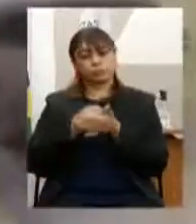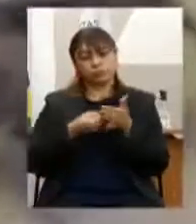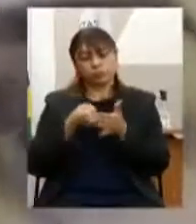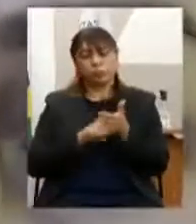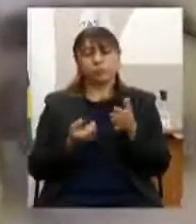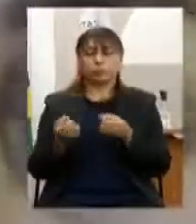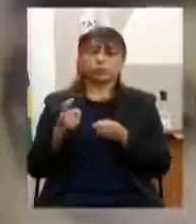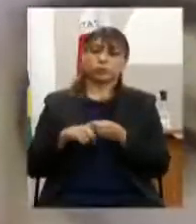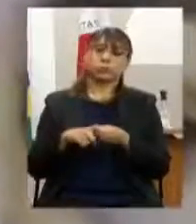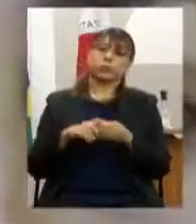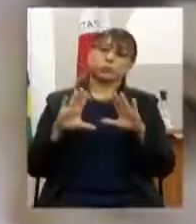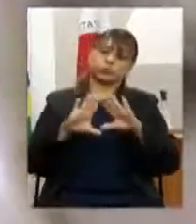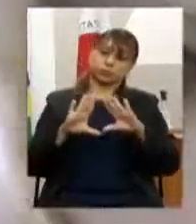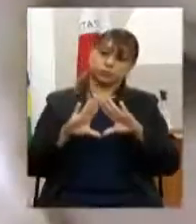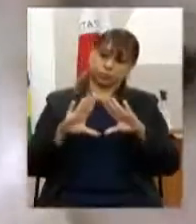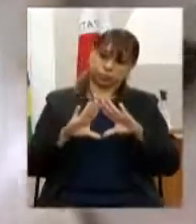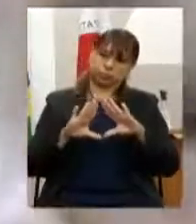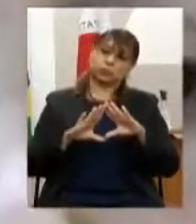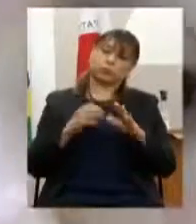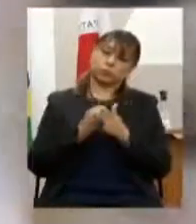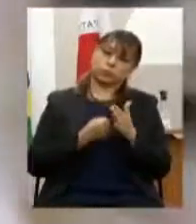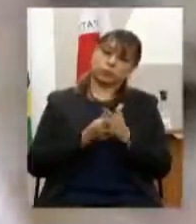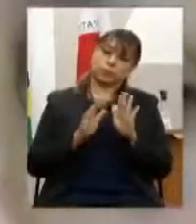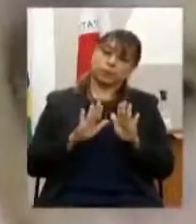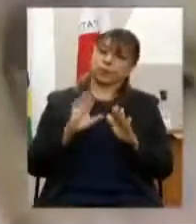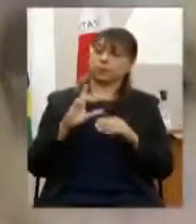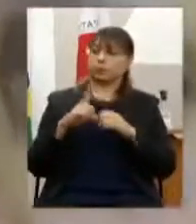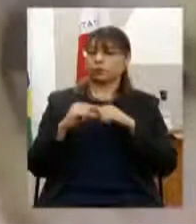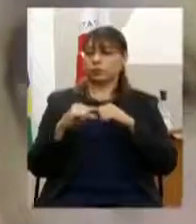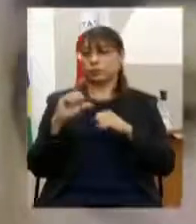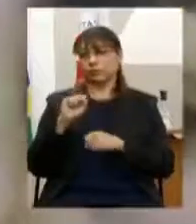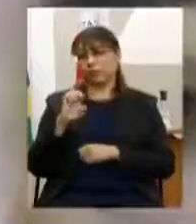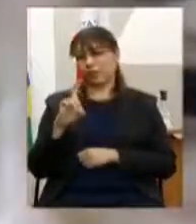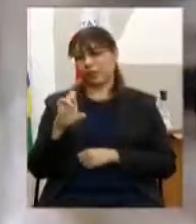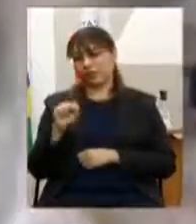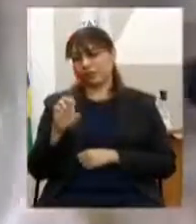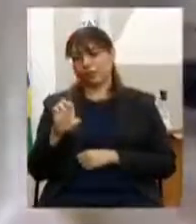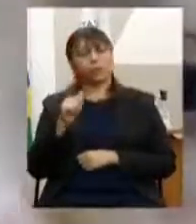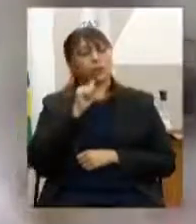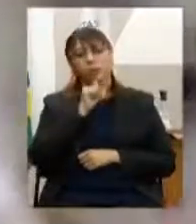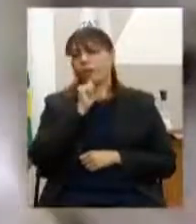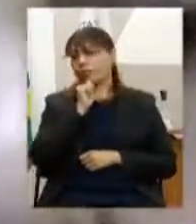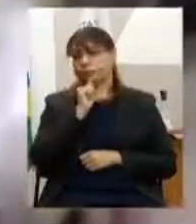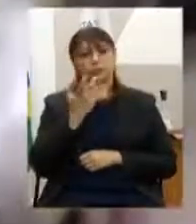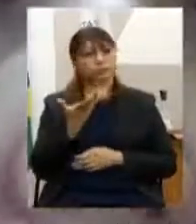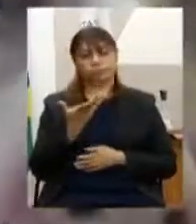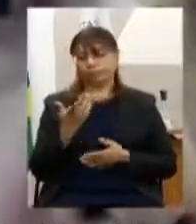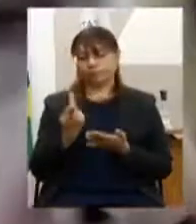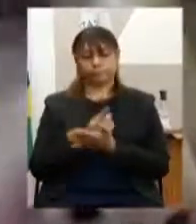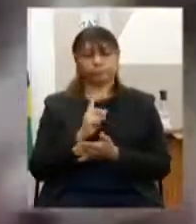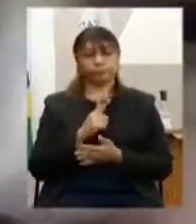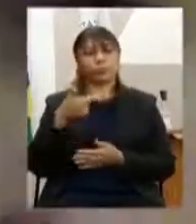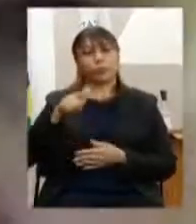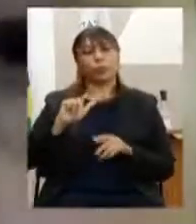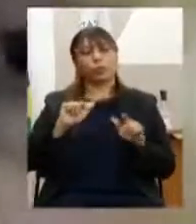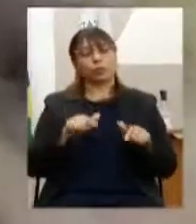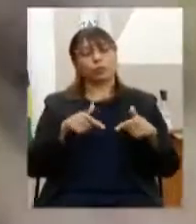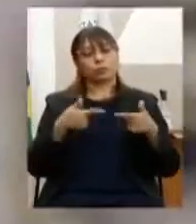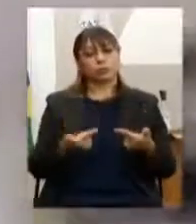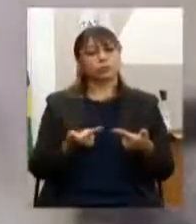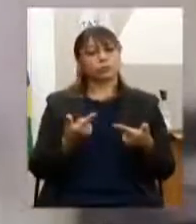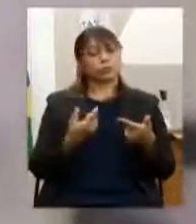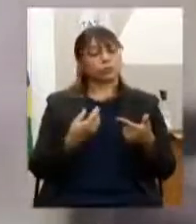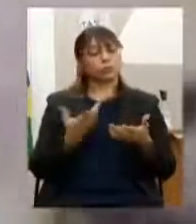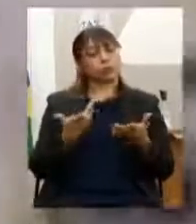Assembleia e sem implementação pela CEDESI até a presente idade. A outra ação é criar uma nova